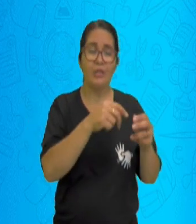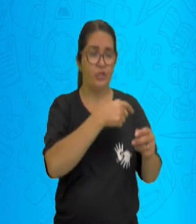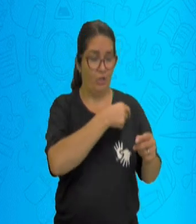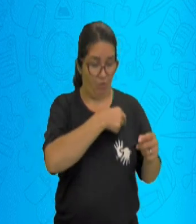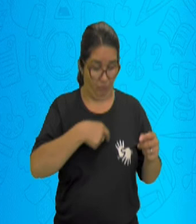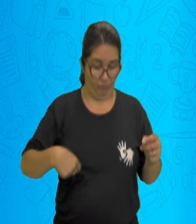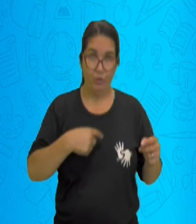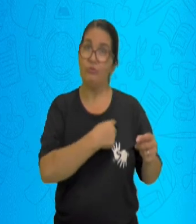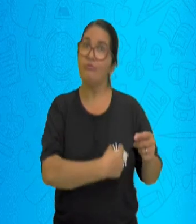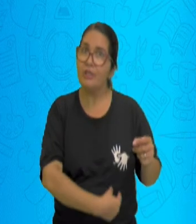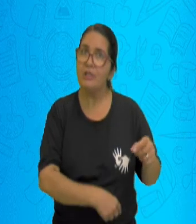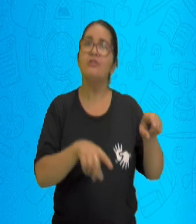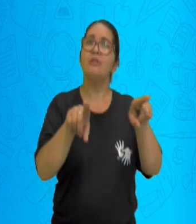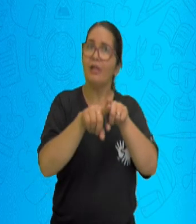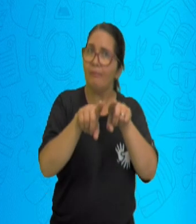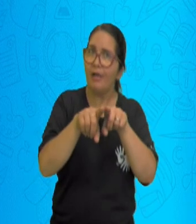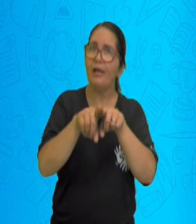carinho.